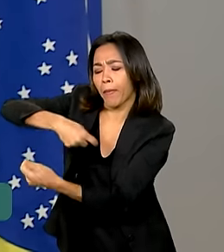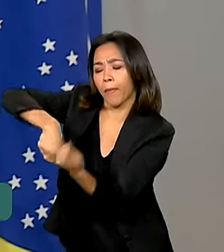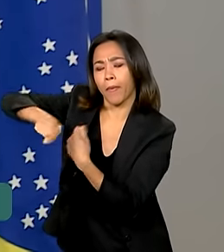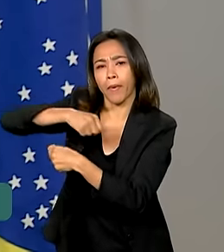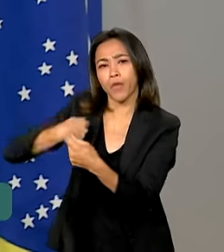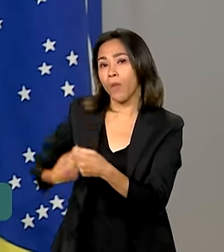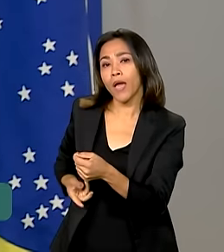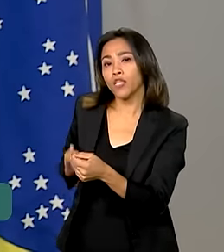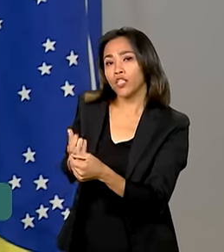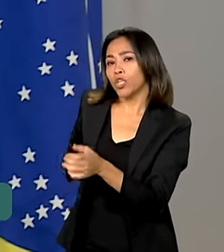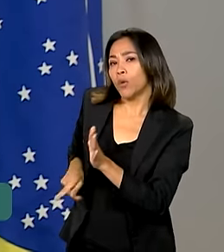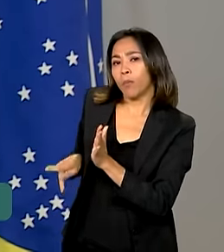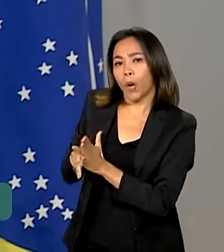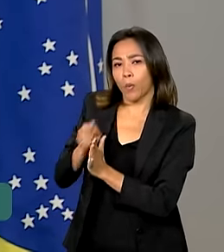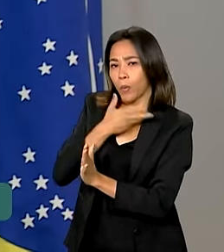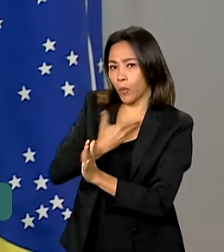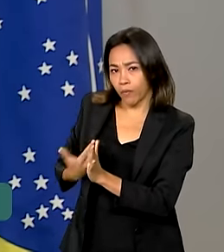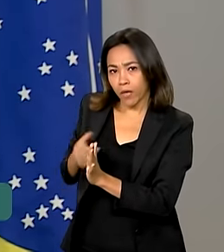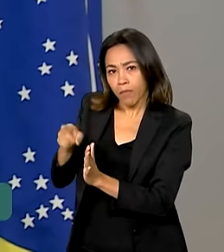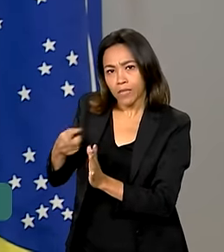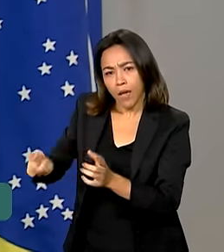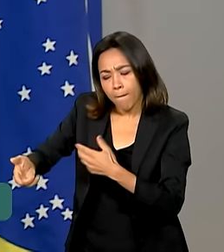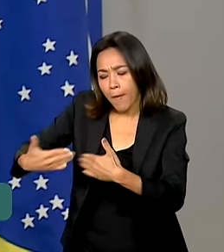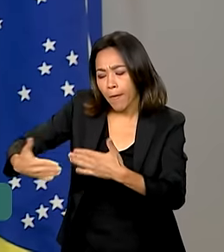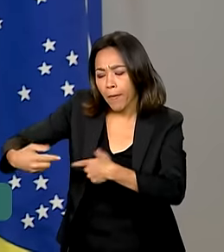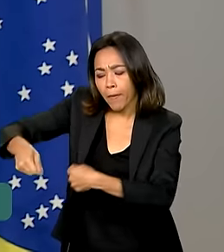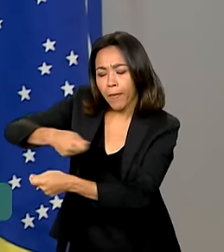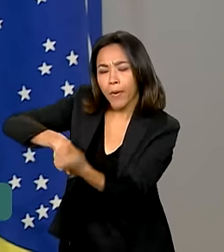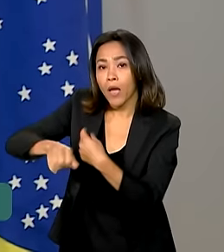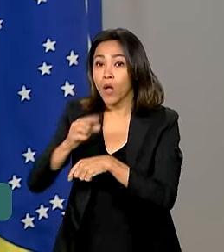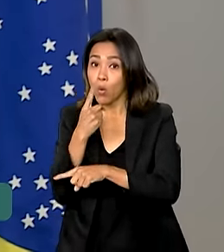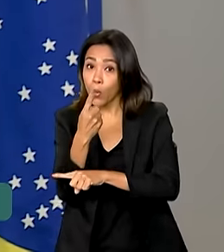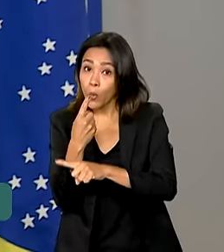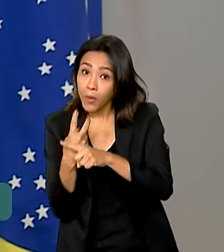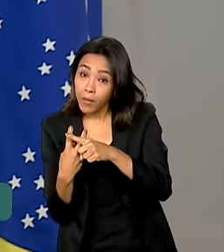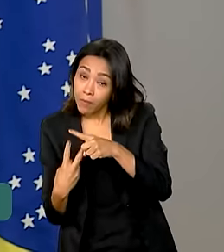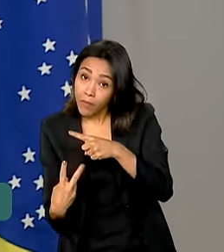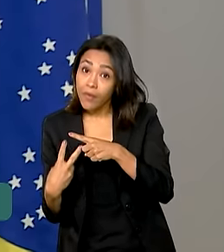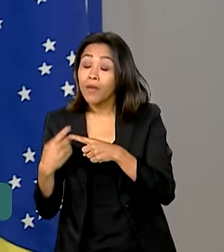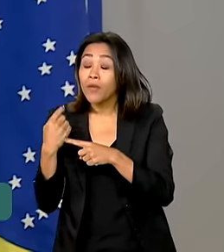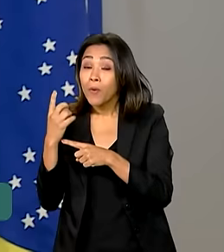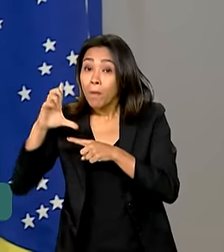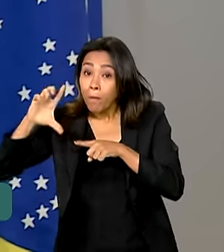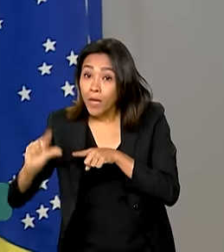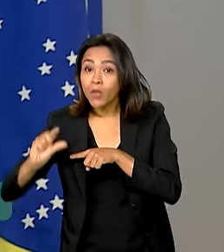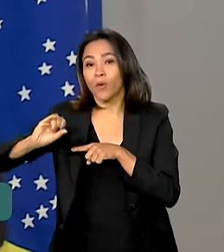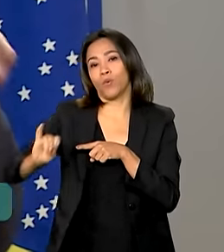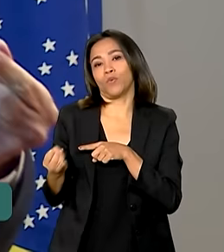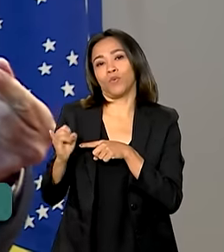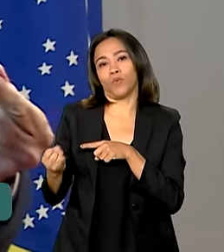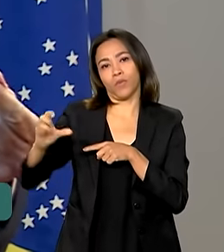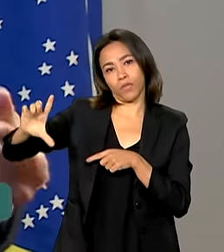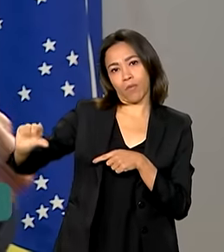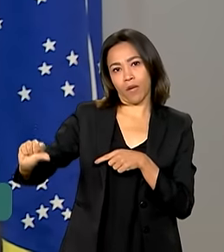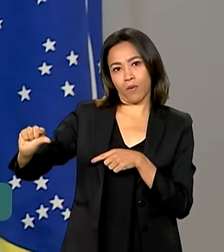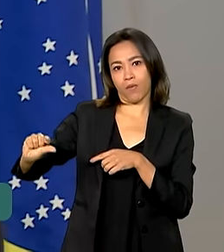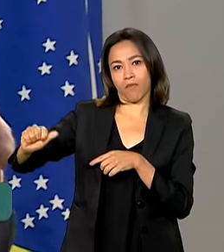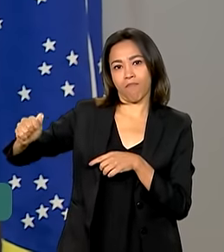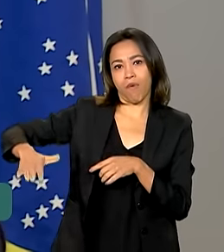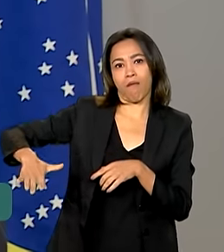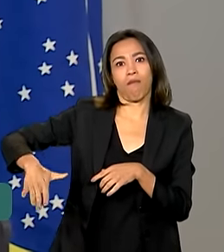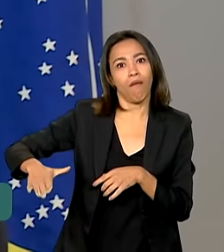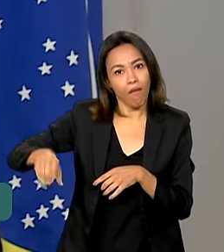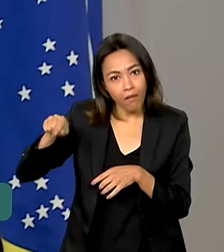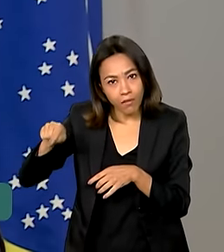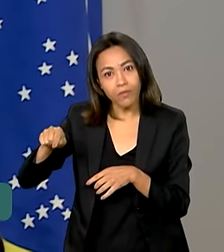Só que é 1,5%, 1,5% mais barato os juros. E é direto mais barato para o